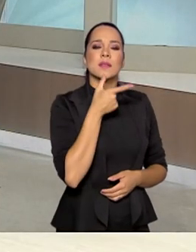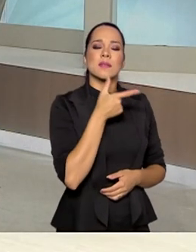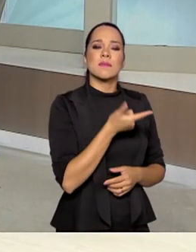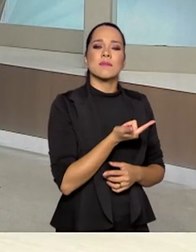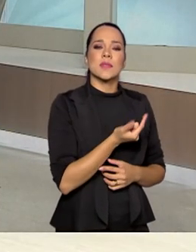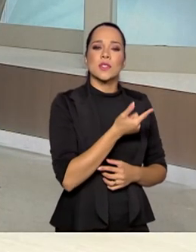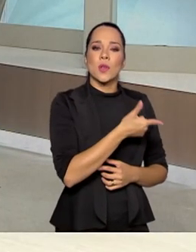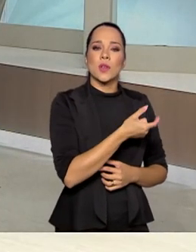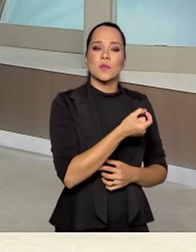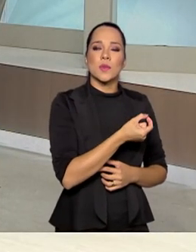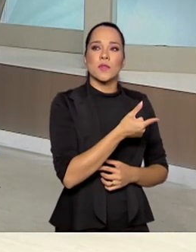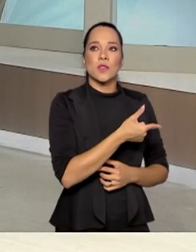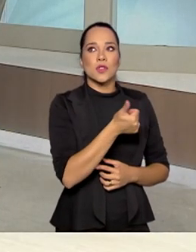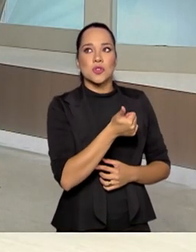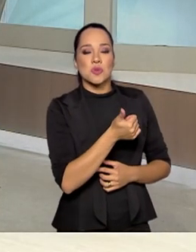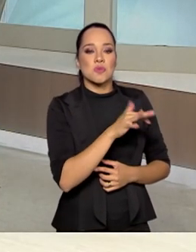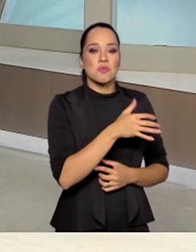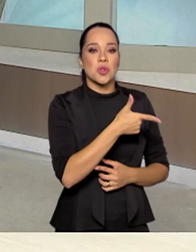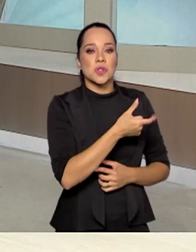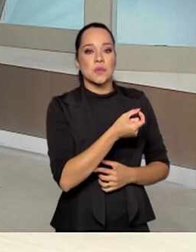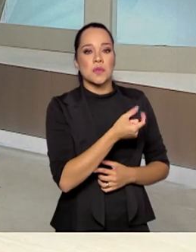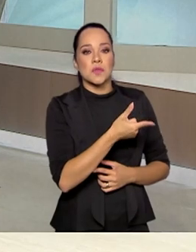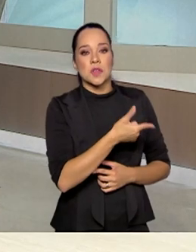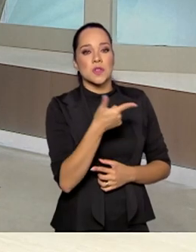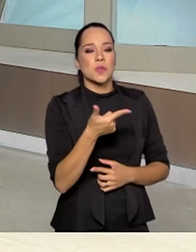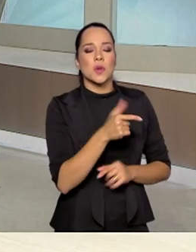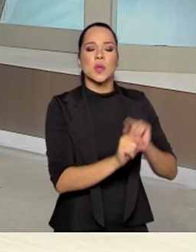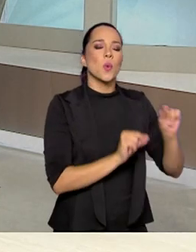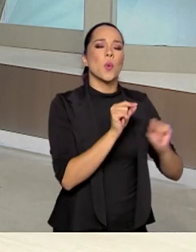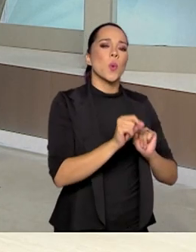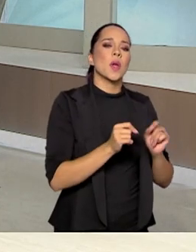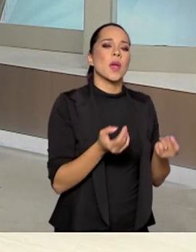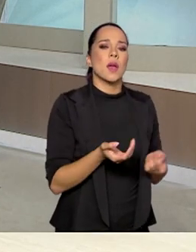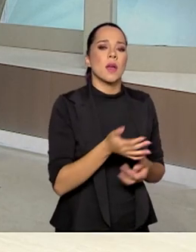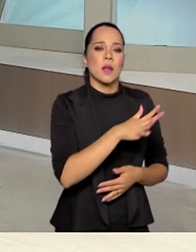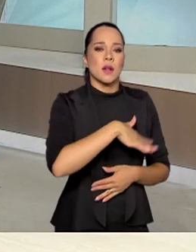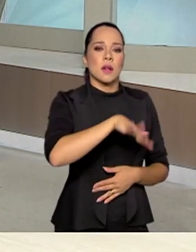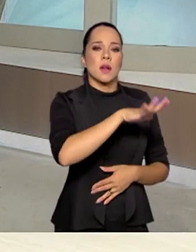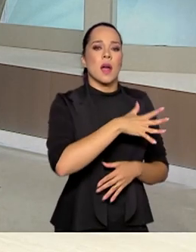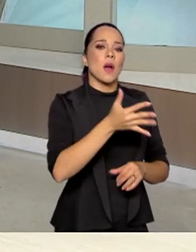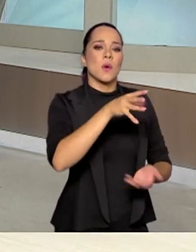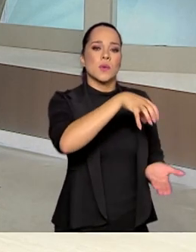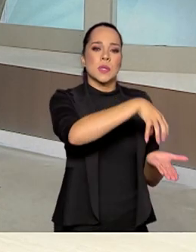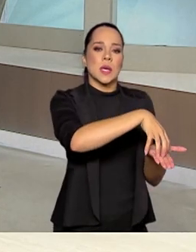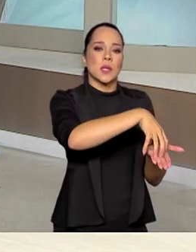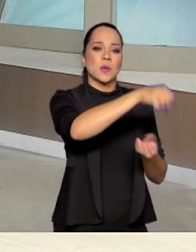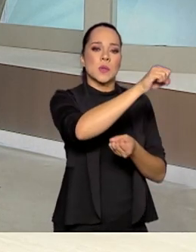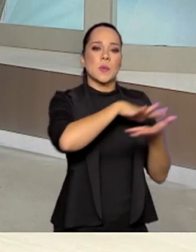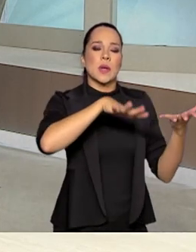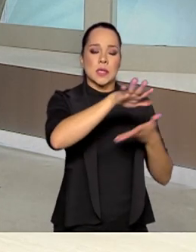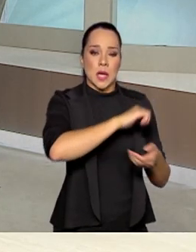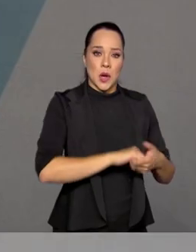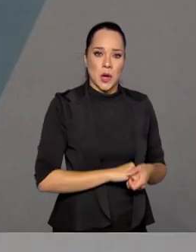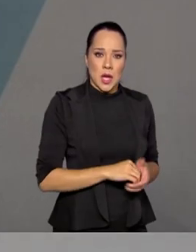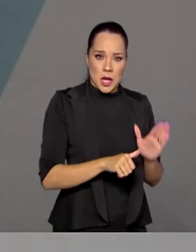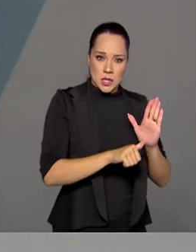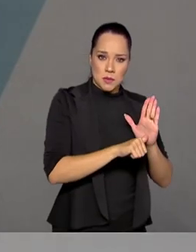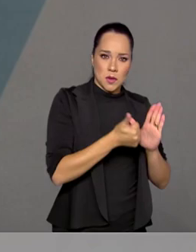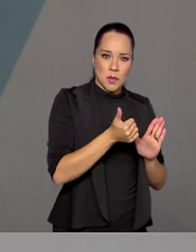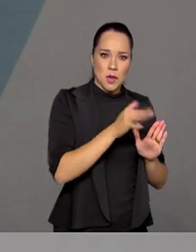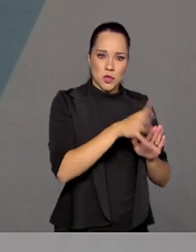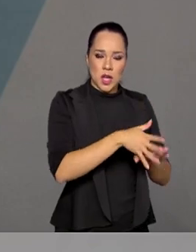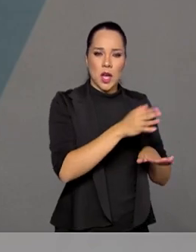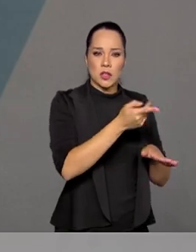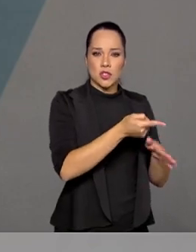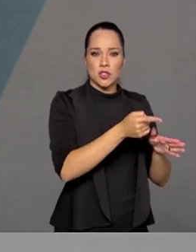2021, 2022, seria o que exatamente ali em relação ao centro espacial? Esse primeiro momento dos slots ou já o